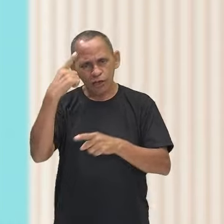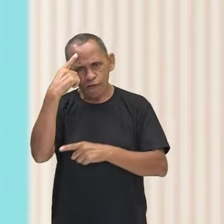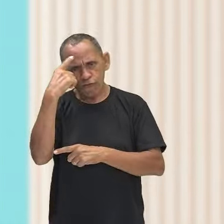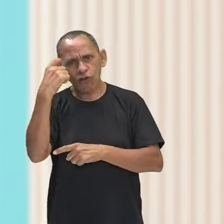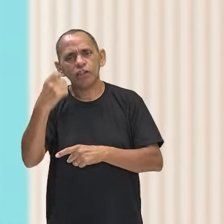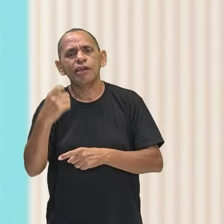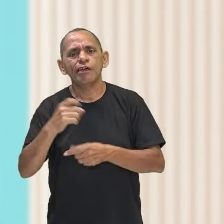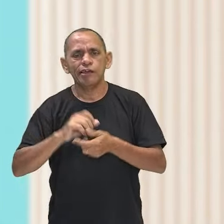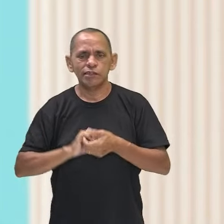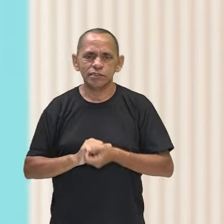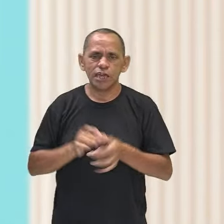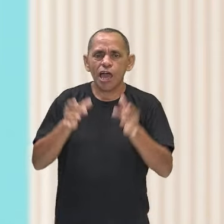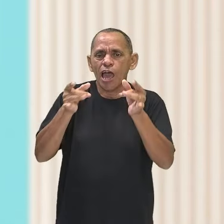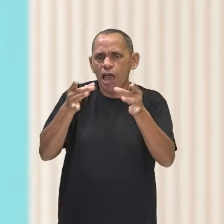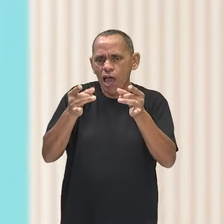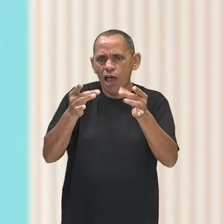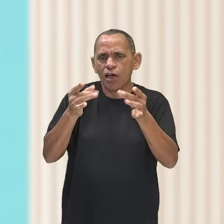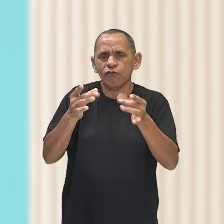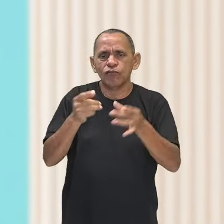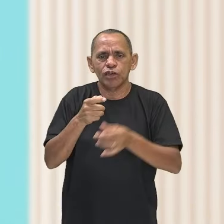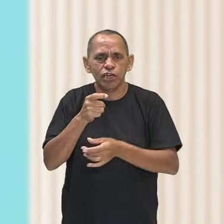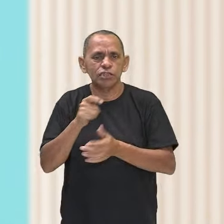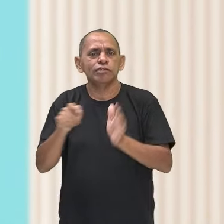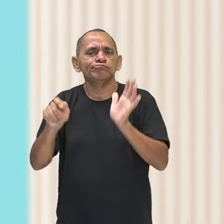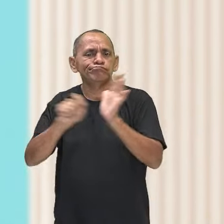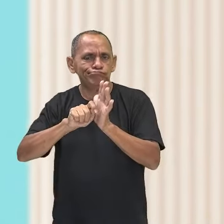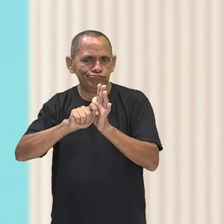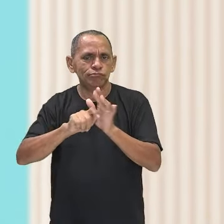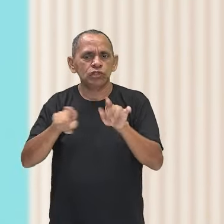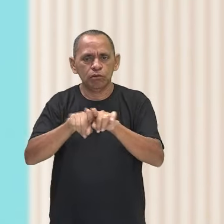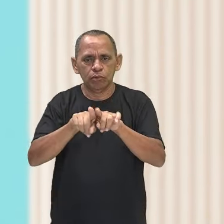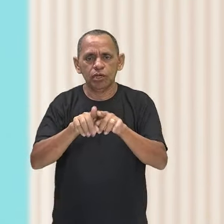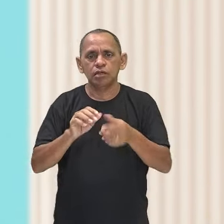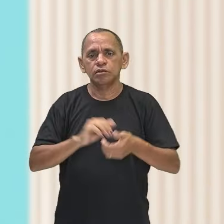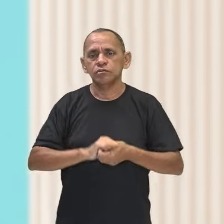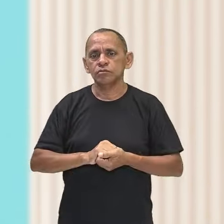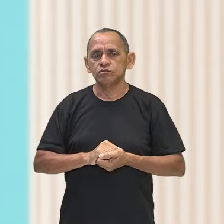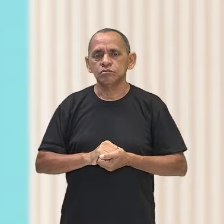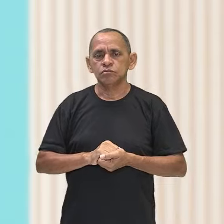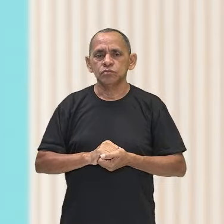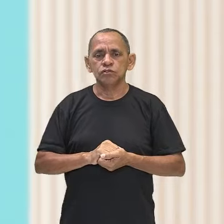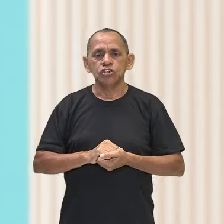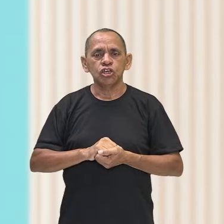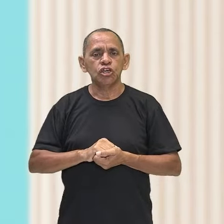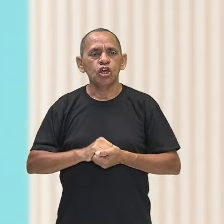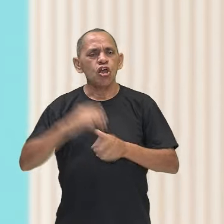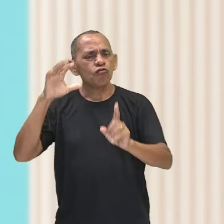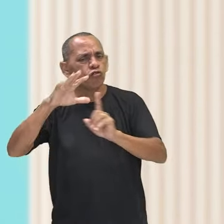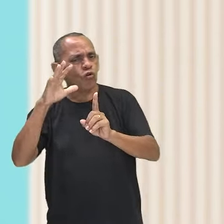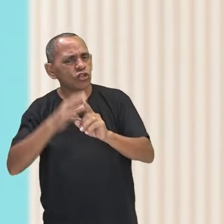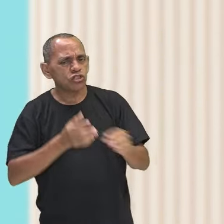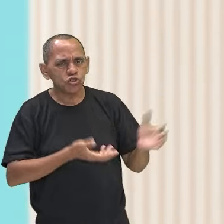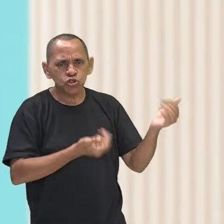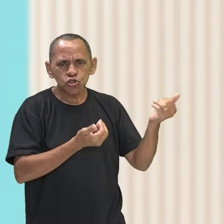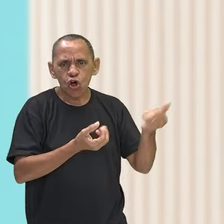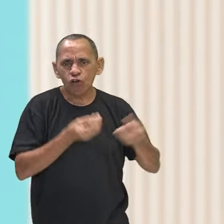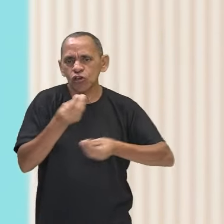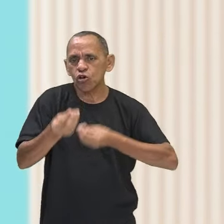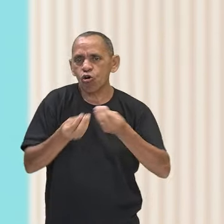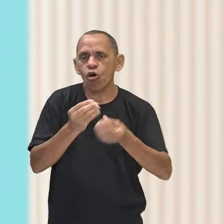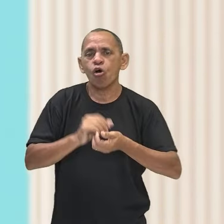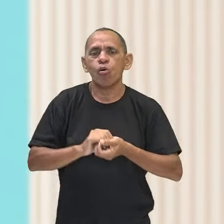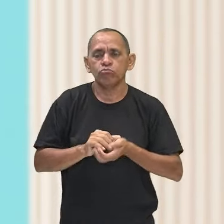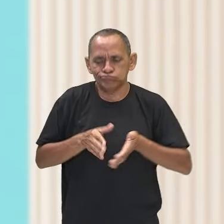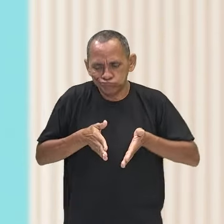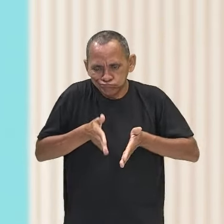tráfico, entre outras coisas que aliciam a juventude e desvirtuam elas para caminhos ruins.